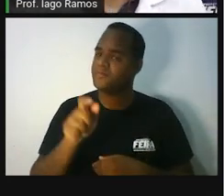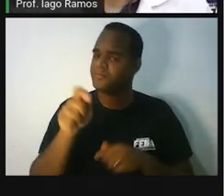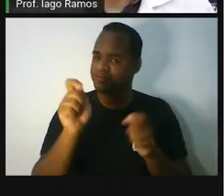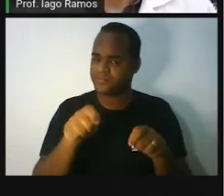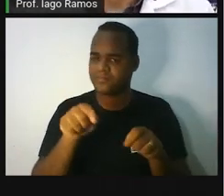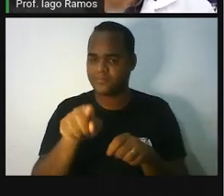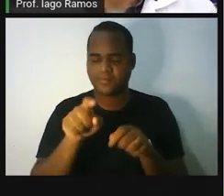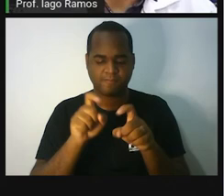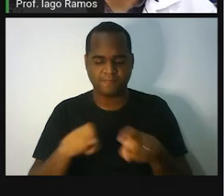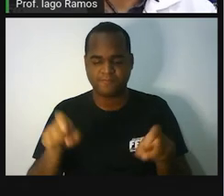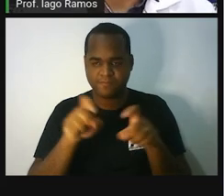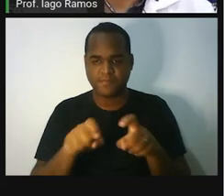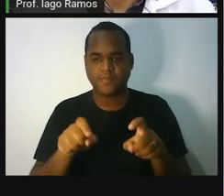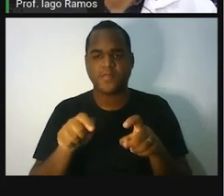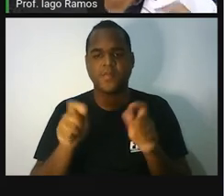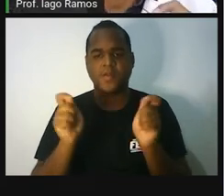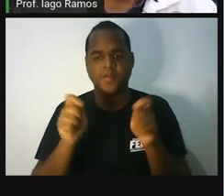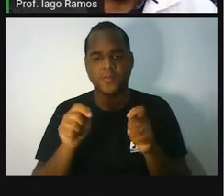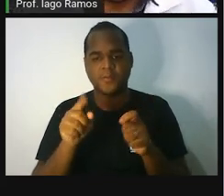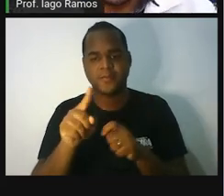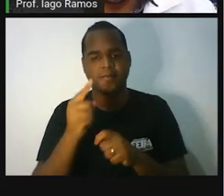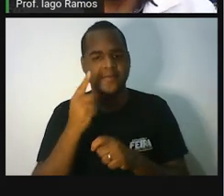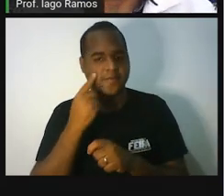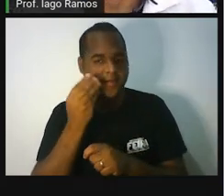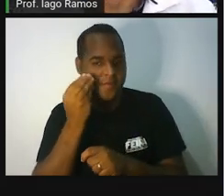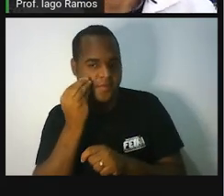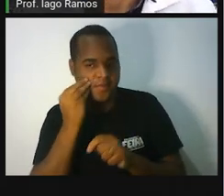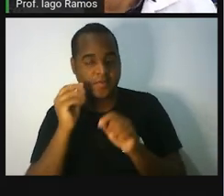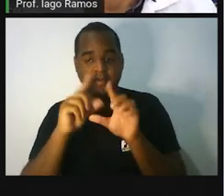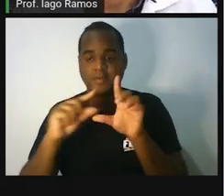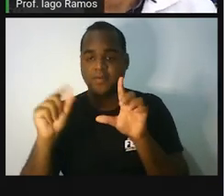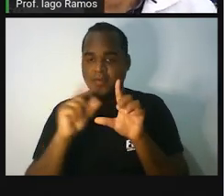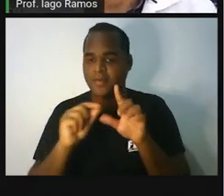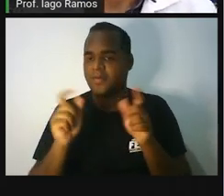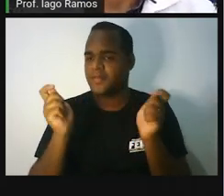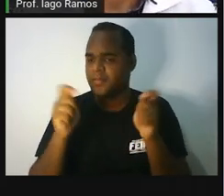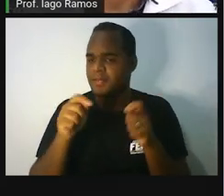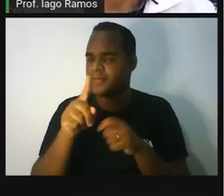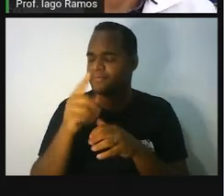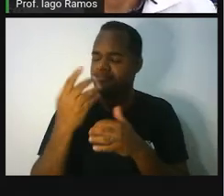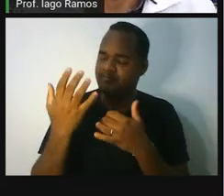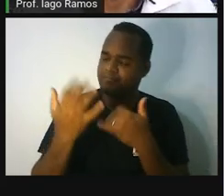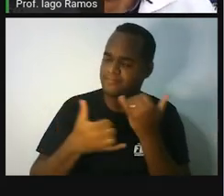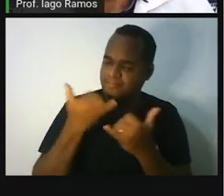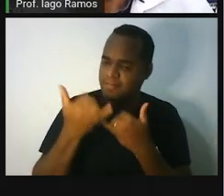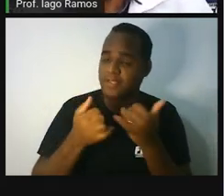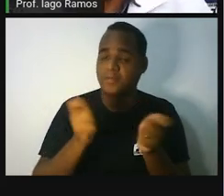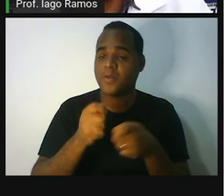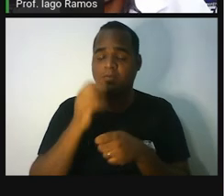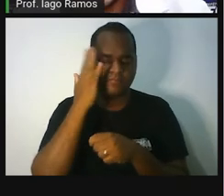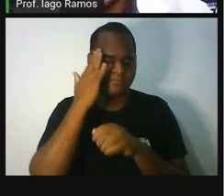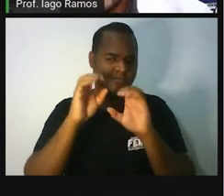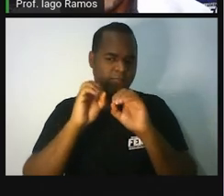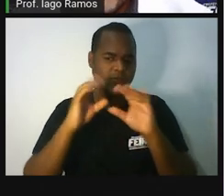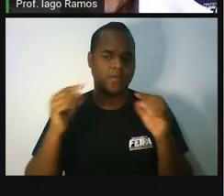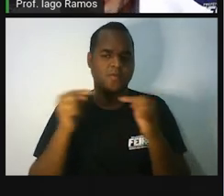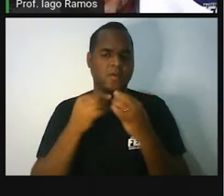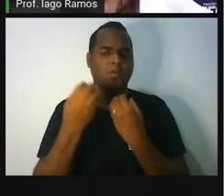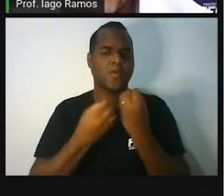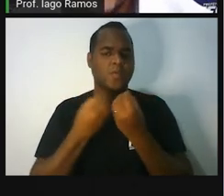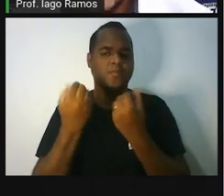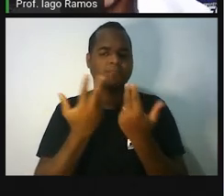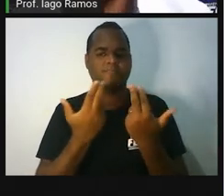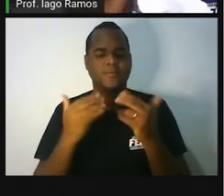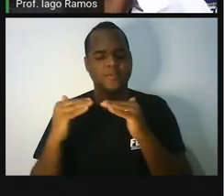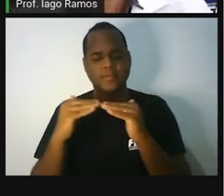vai ter esse material aí para você, no link da descrição, para você brincar com esse material e entender melhor esse